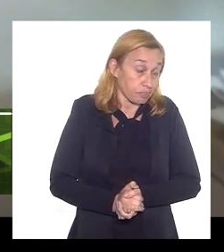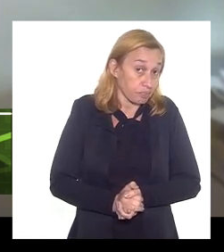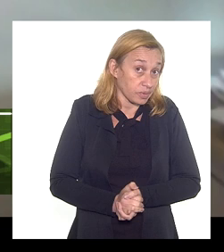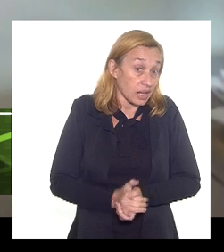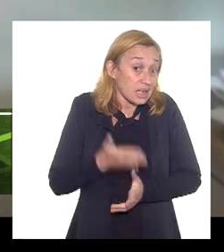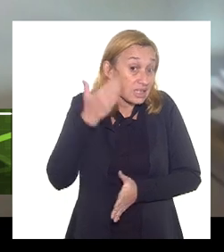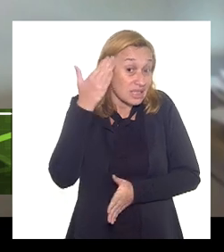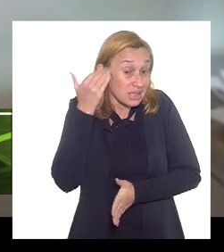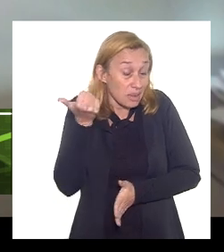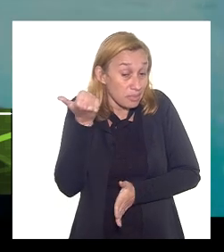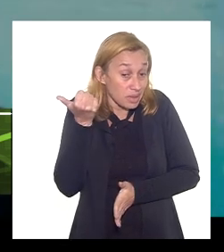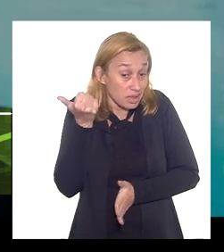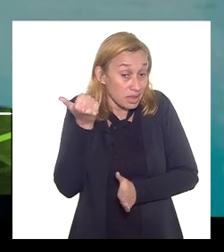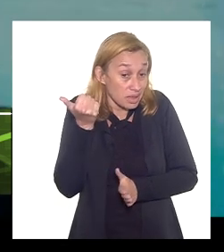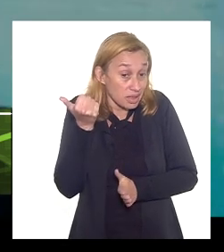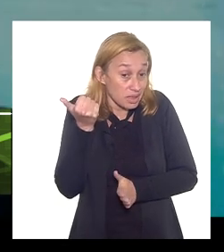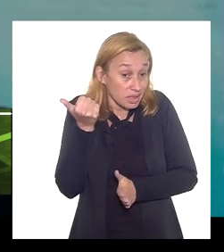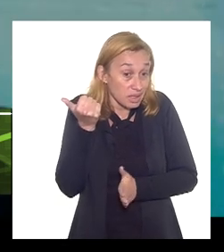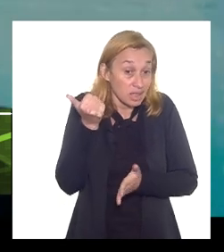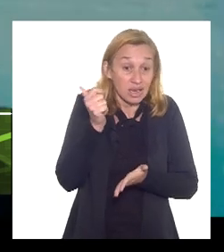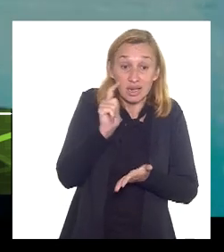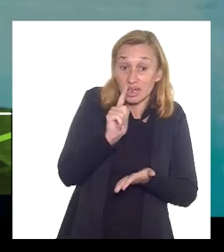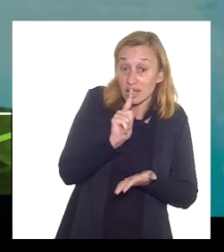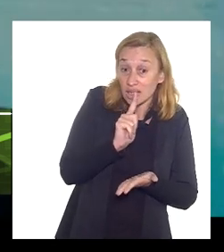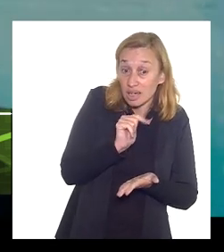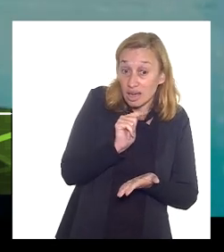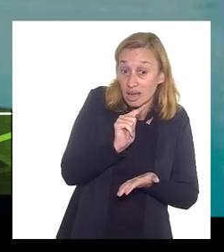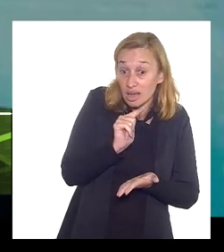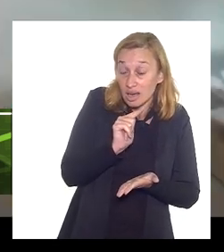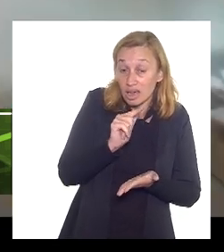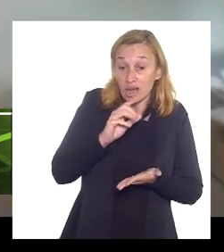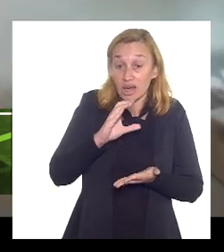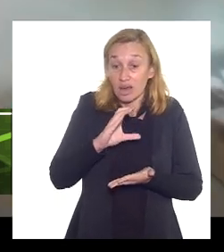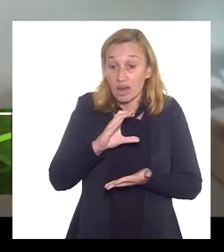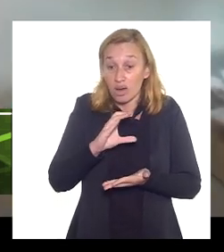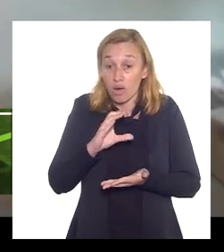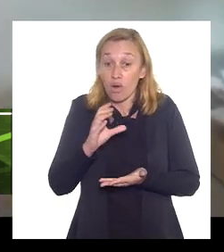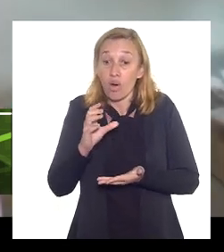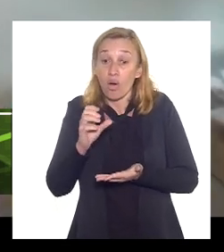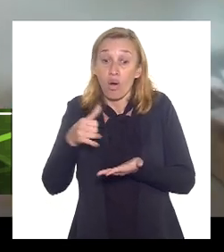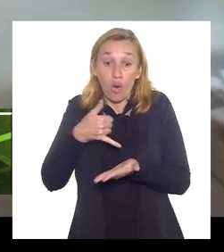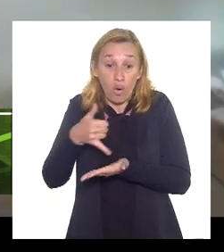em água mais injetar água e gás eu recebo